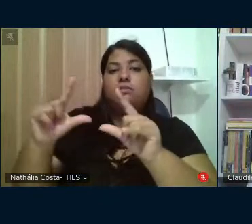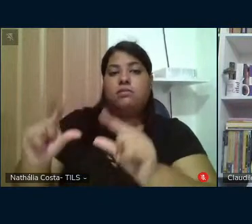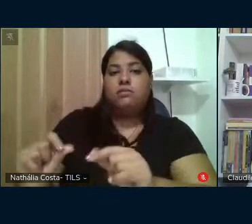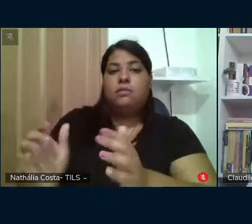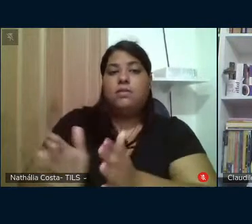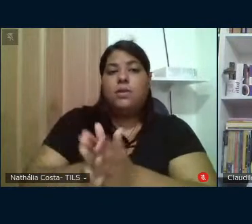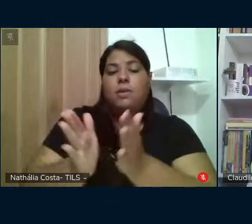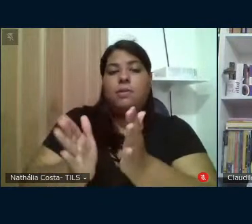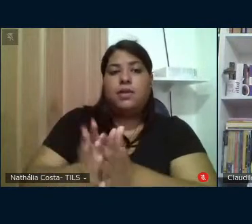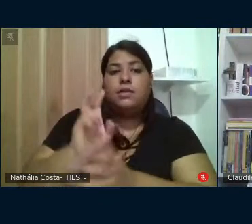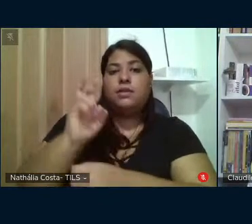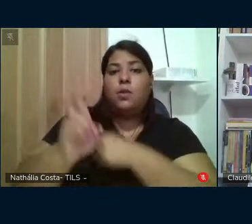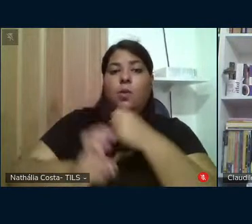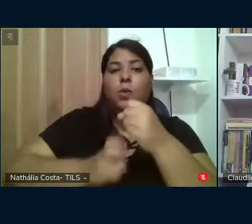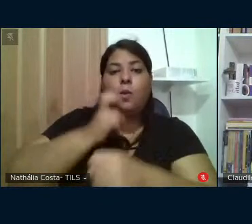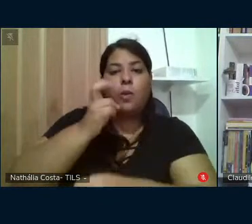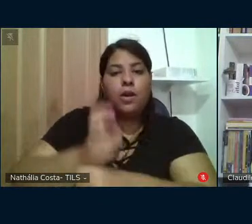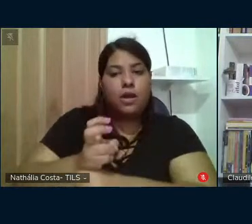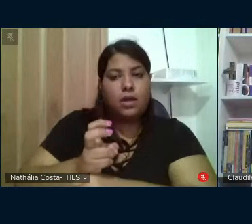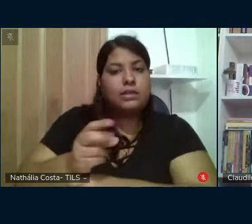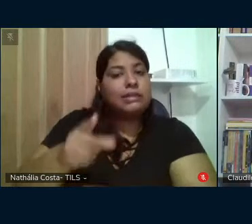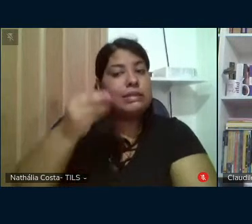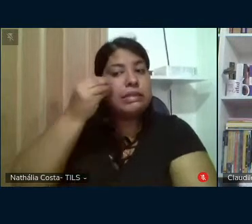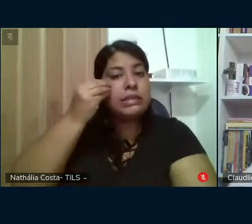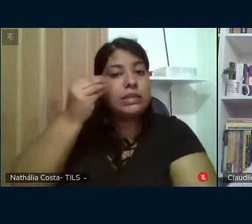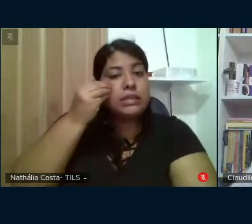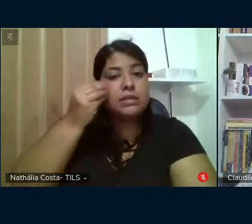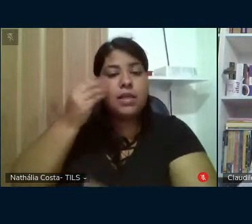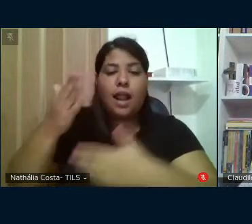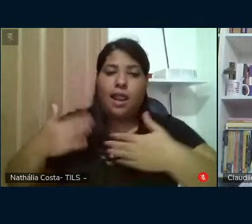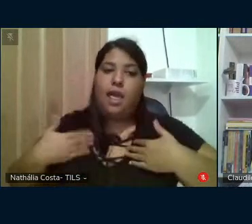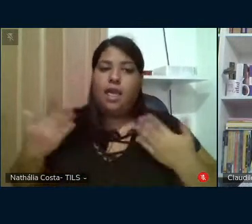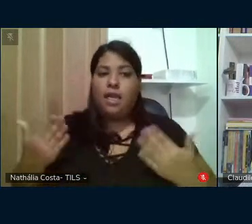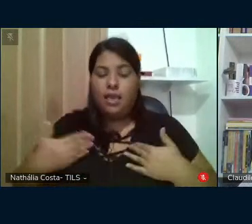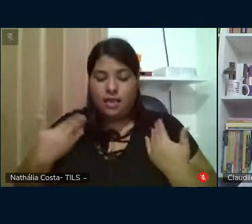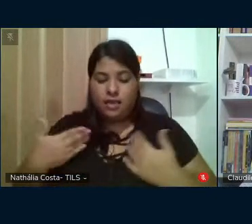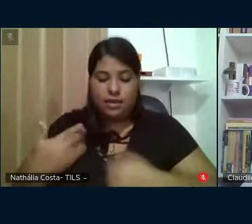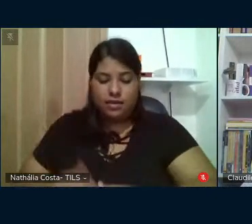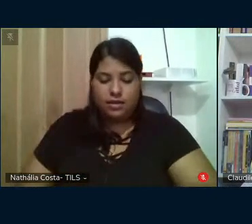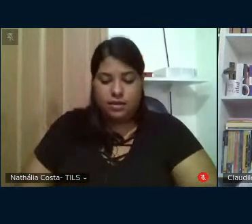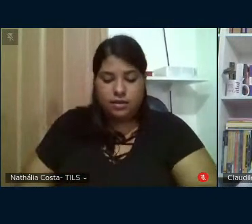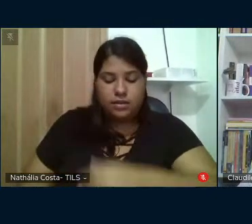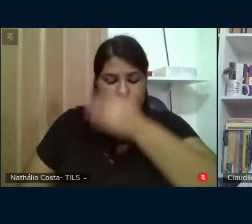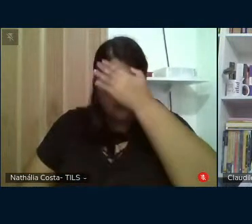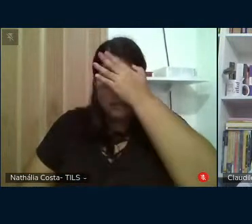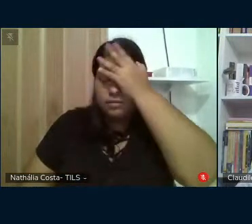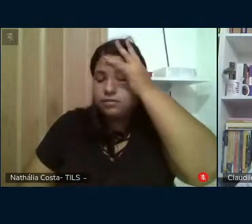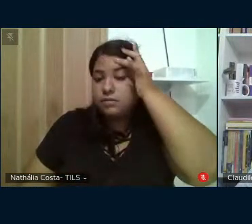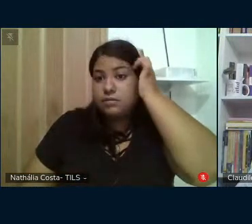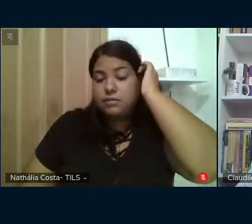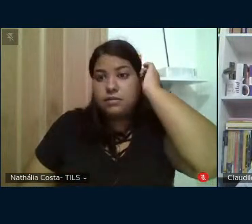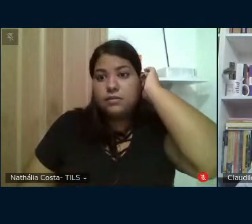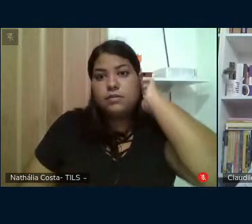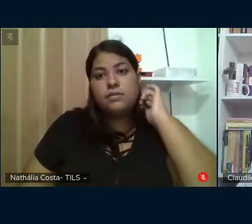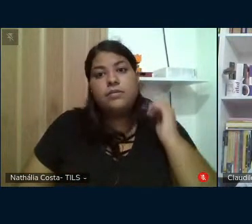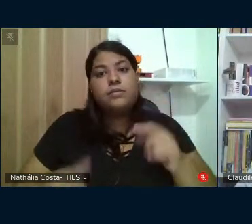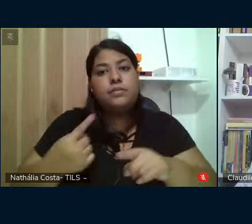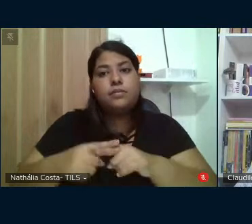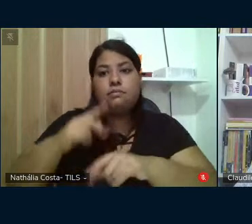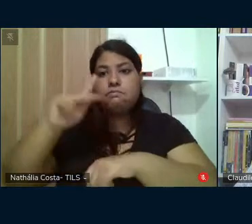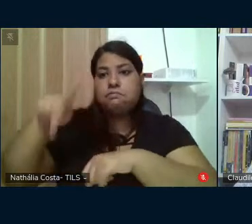cinco anos. Os dados deveriam ser recebidos com euforia, afinal, o país caminhava para o pleno emprego.